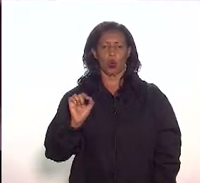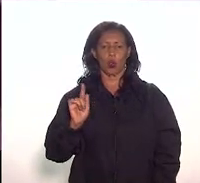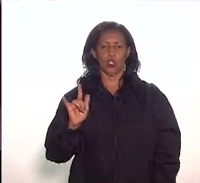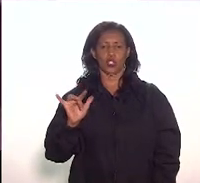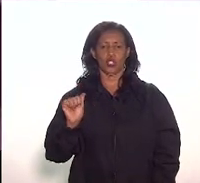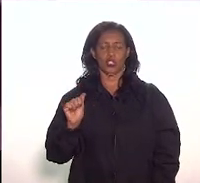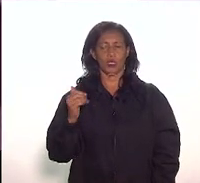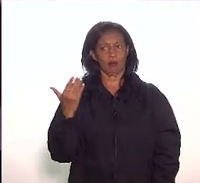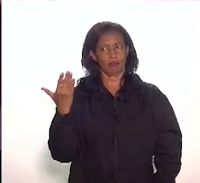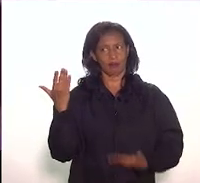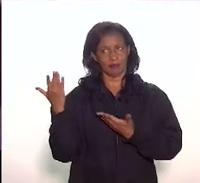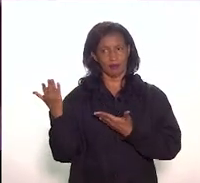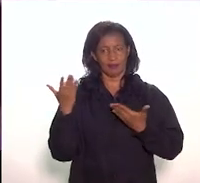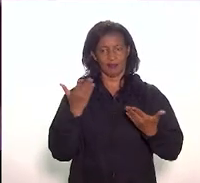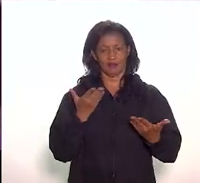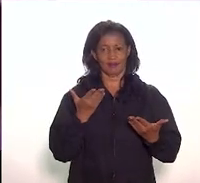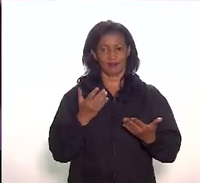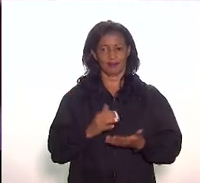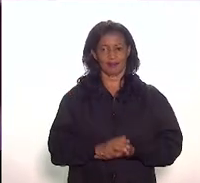com você.